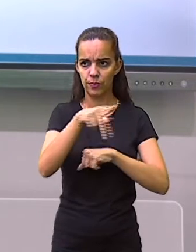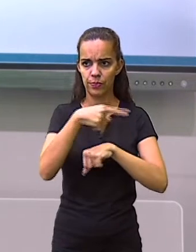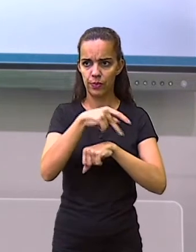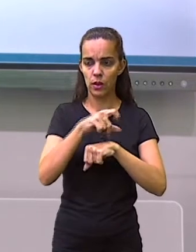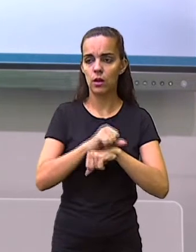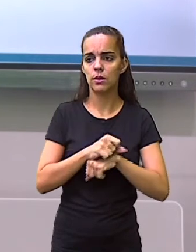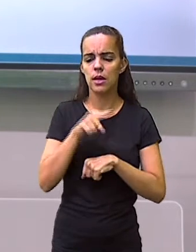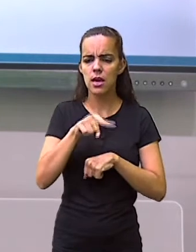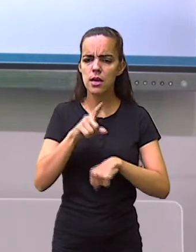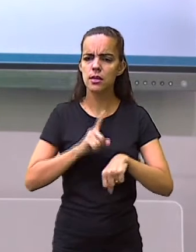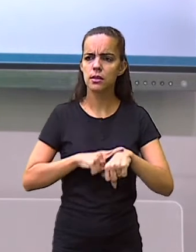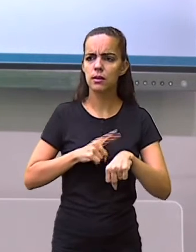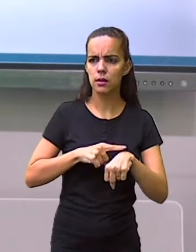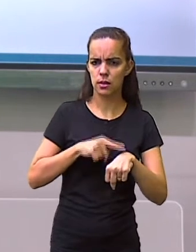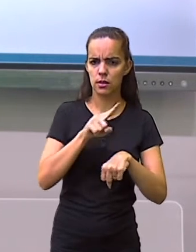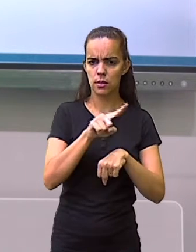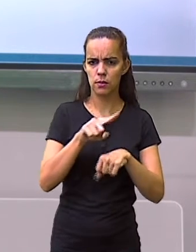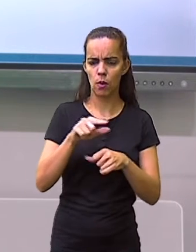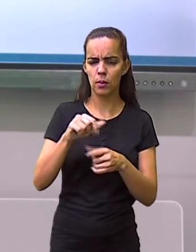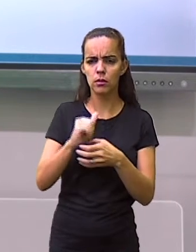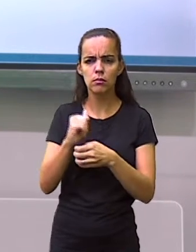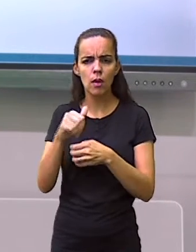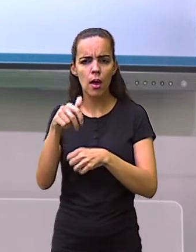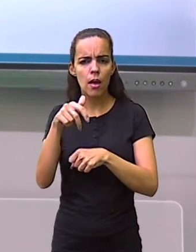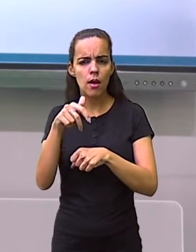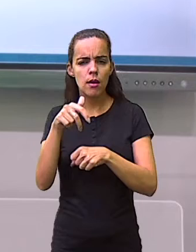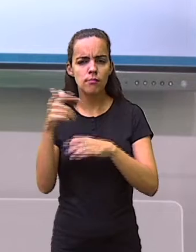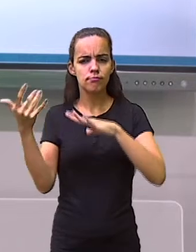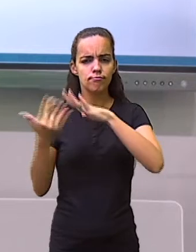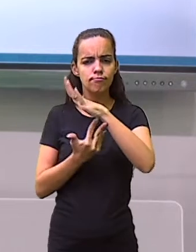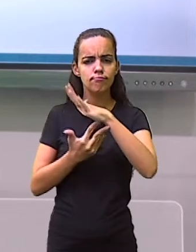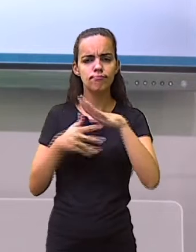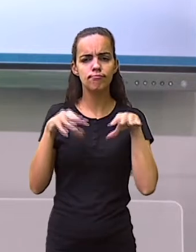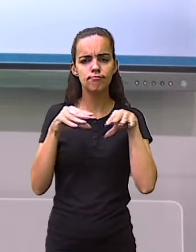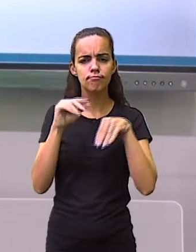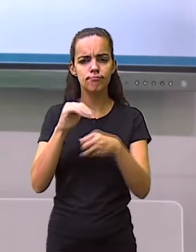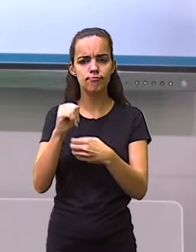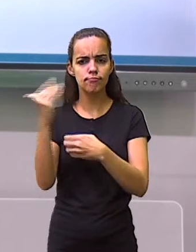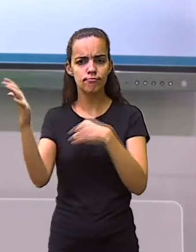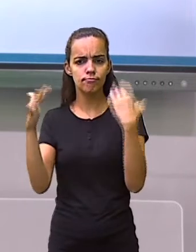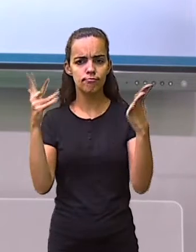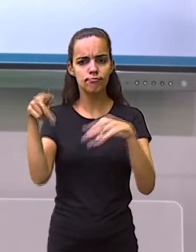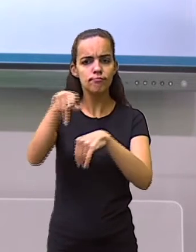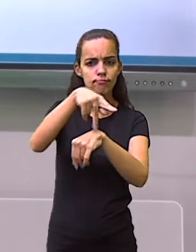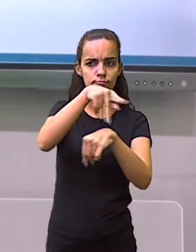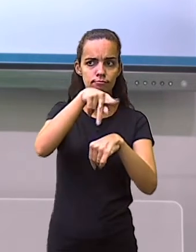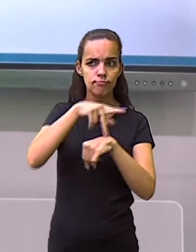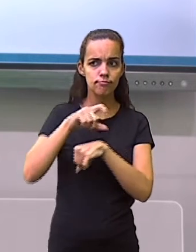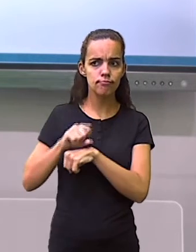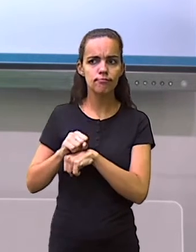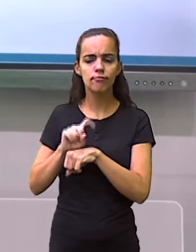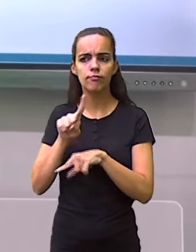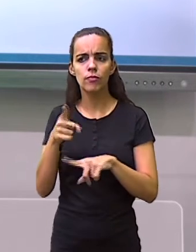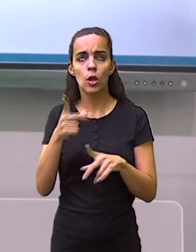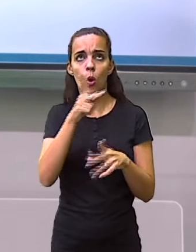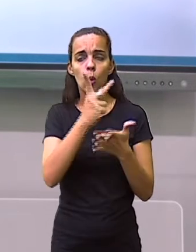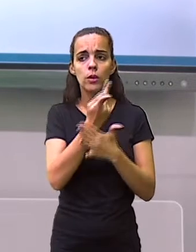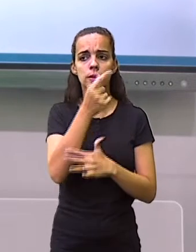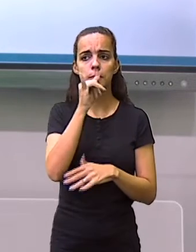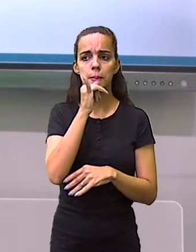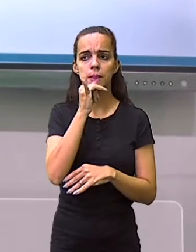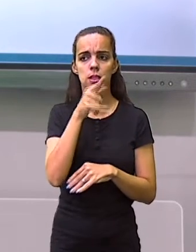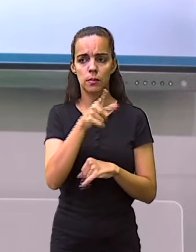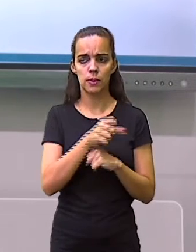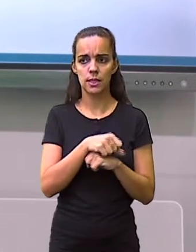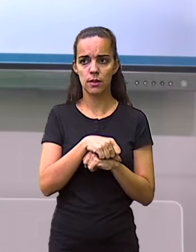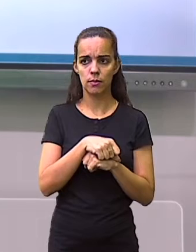movimento migratório externo, como eu disse, também chamado de internacional, ele ocorre quando o migrante, ele